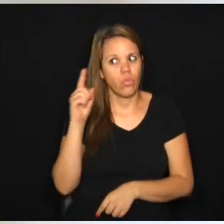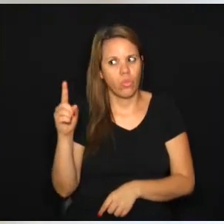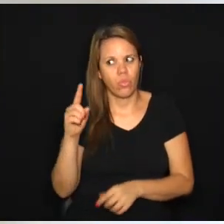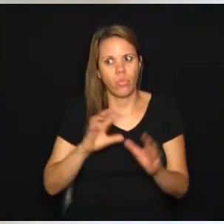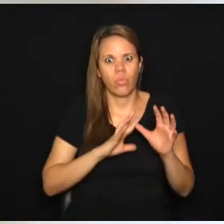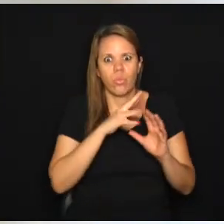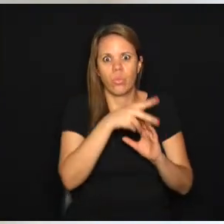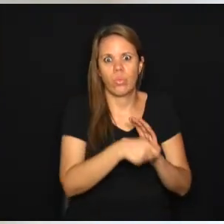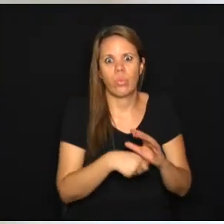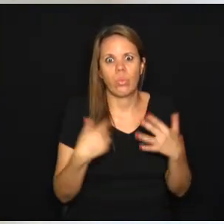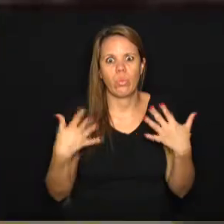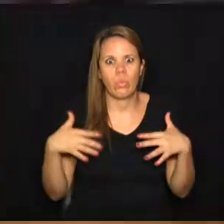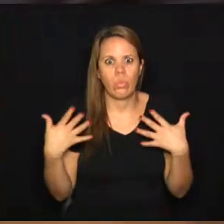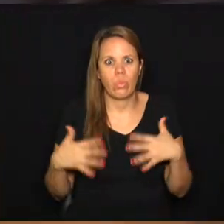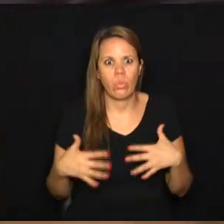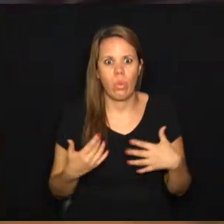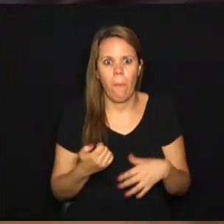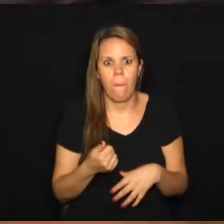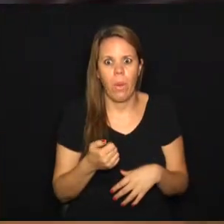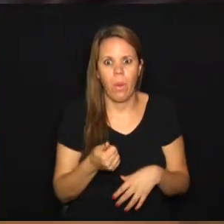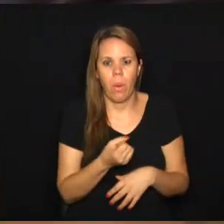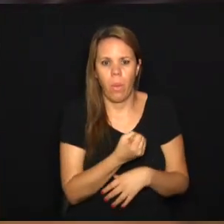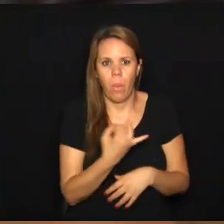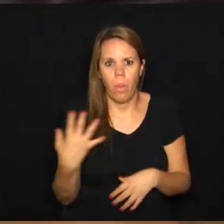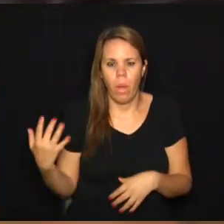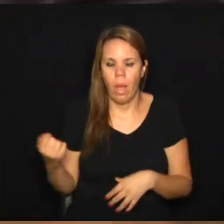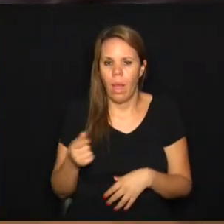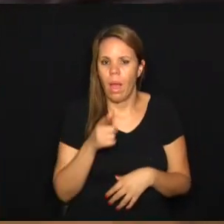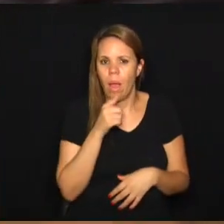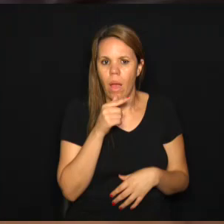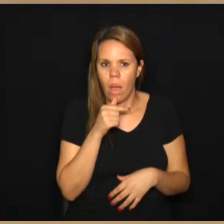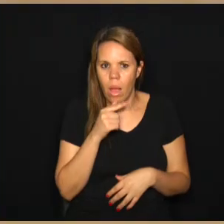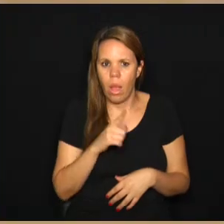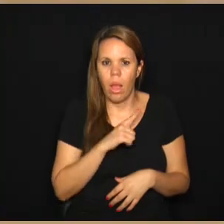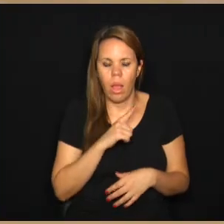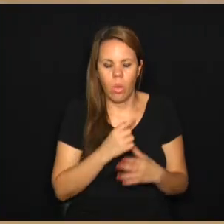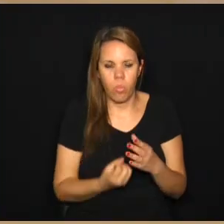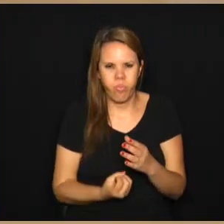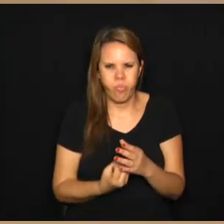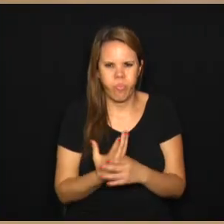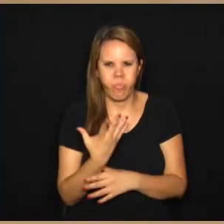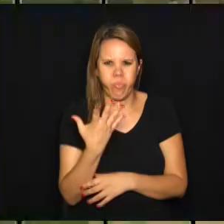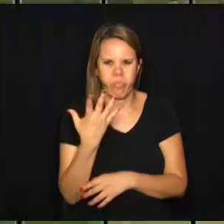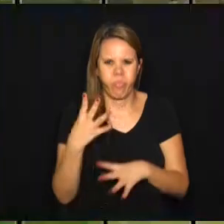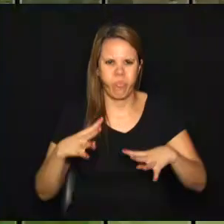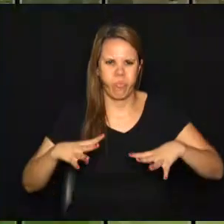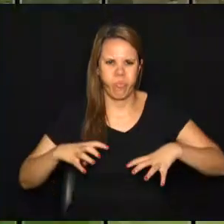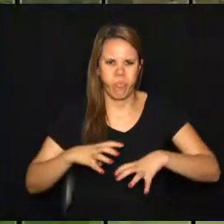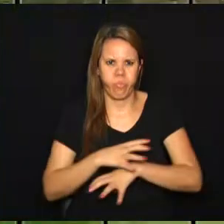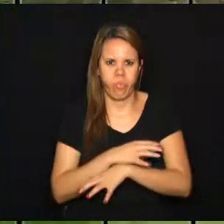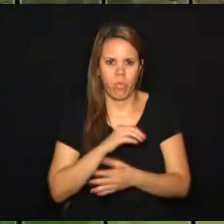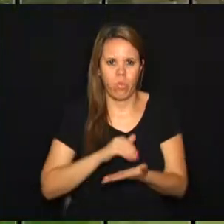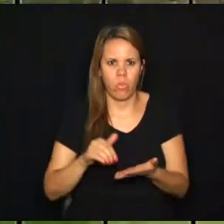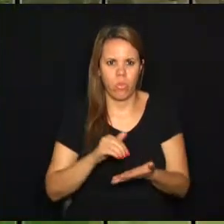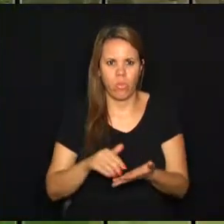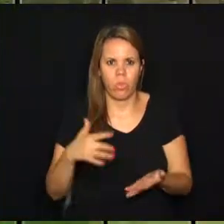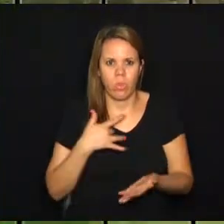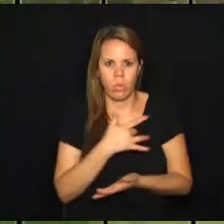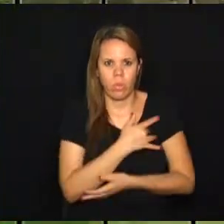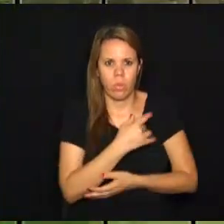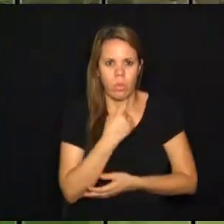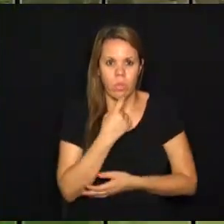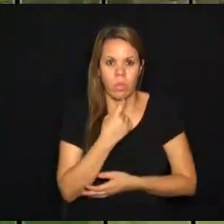ambiente, bastando pouca quantidade de água para que haja o surgimento das larvas. A Secretaria de Saúde de